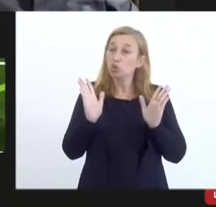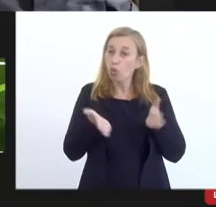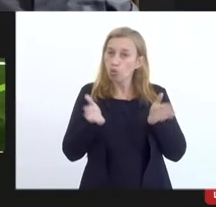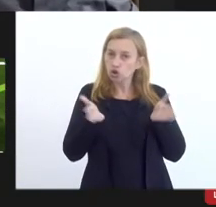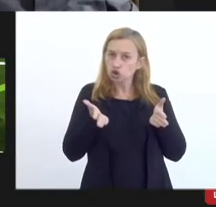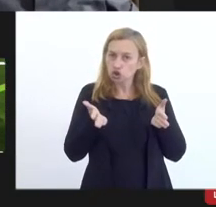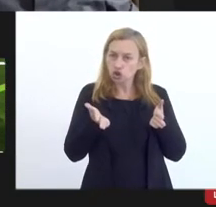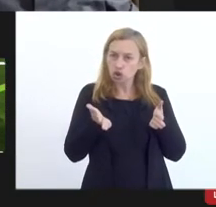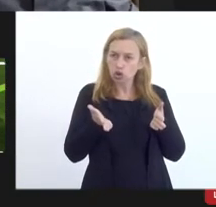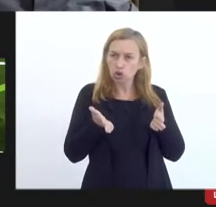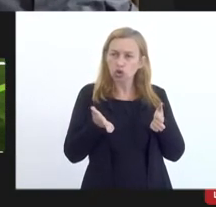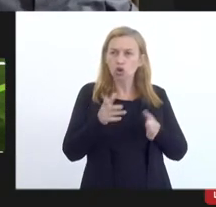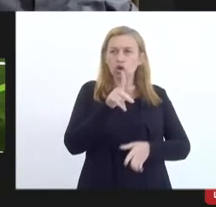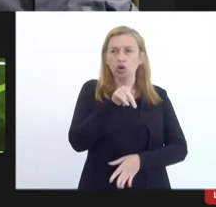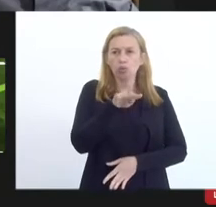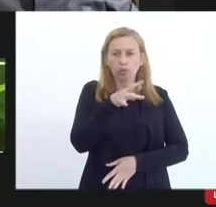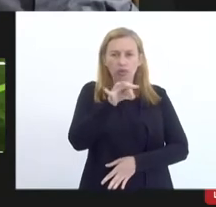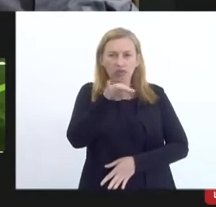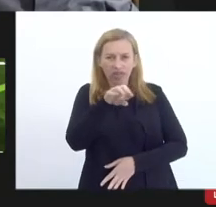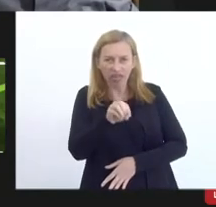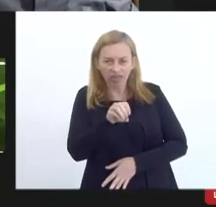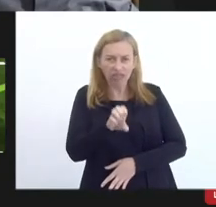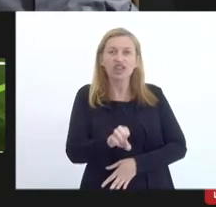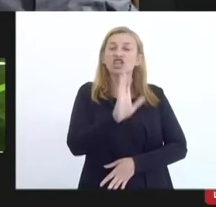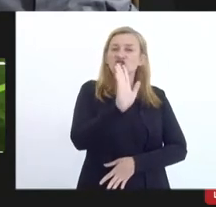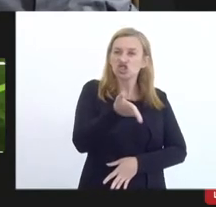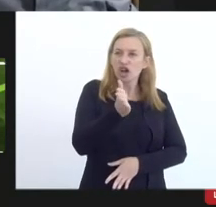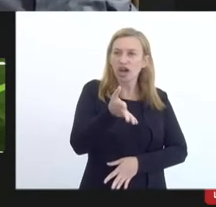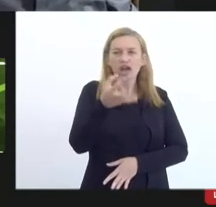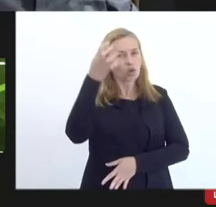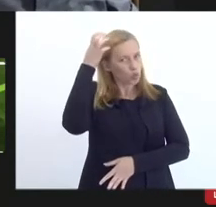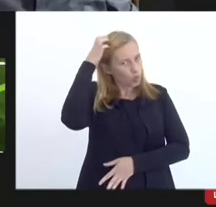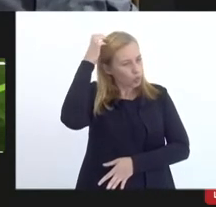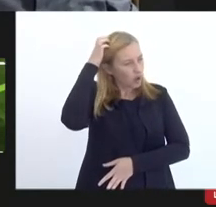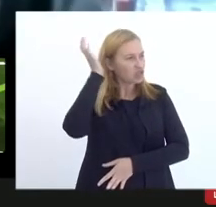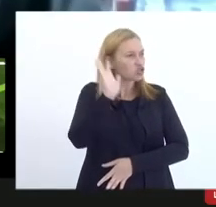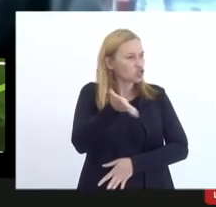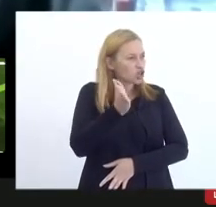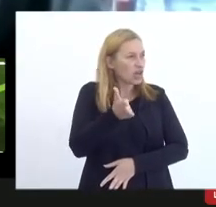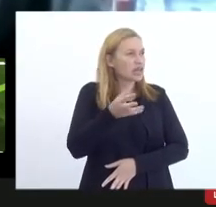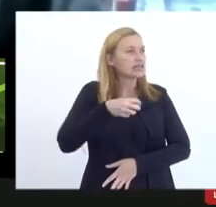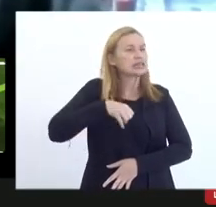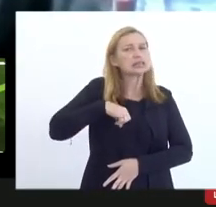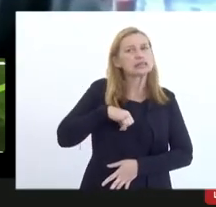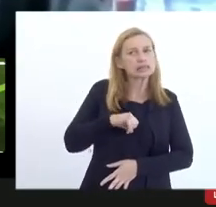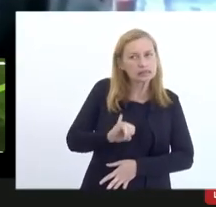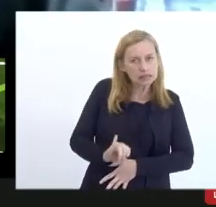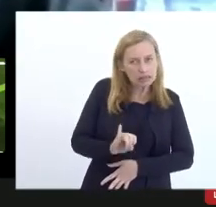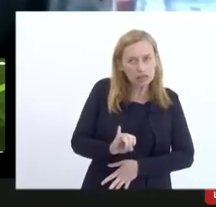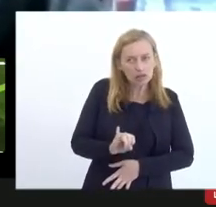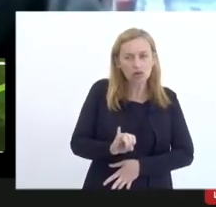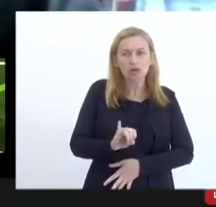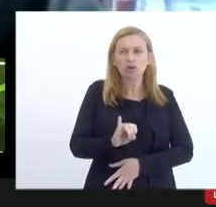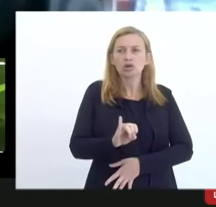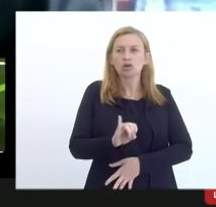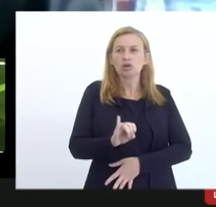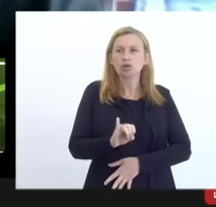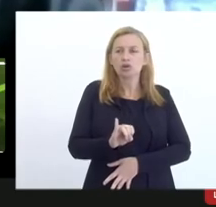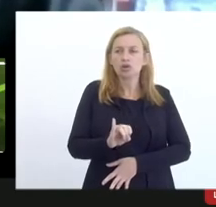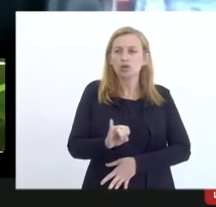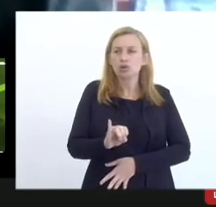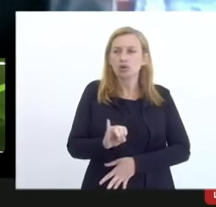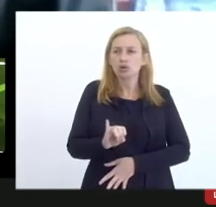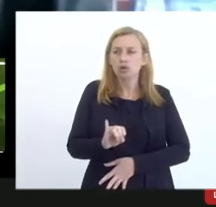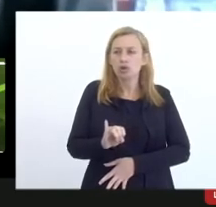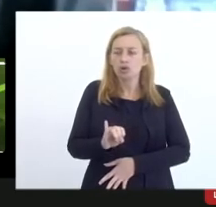o proponente já é penalizado caso o prestador de contas ou